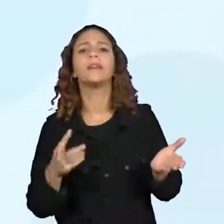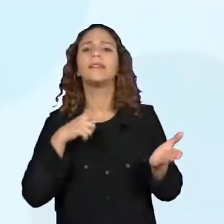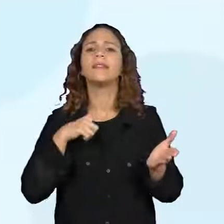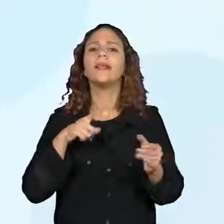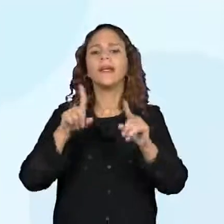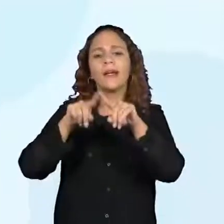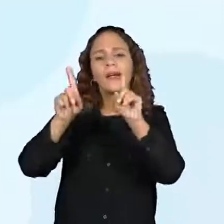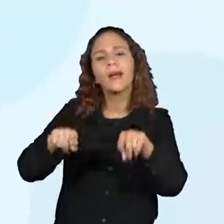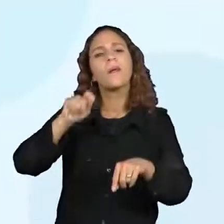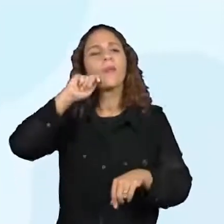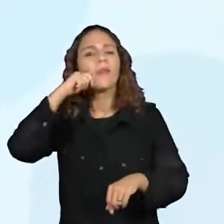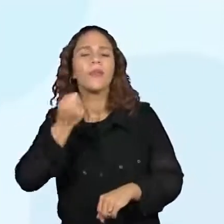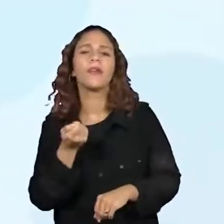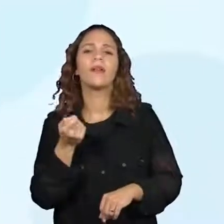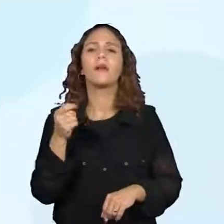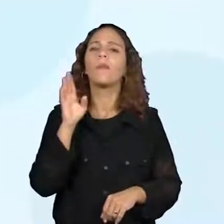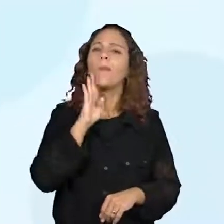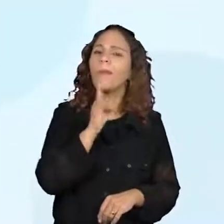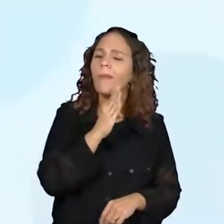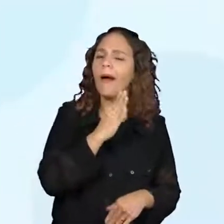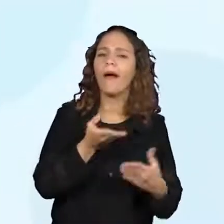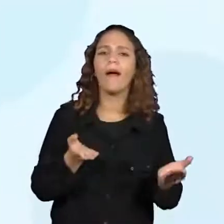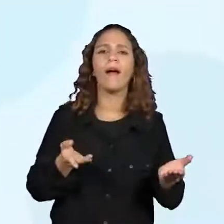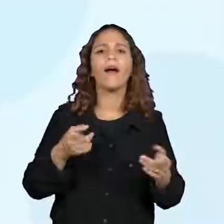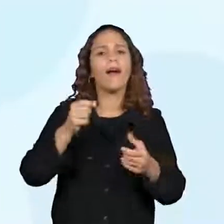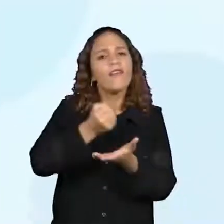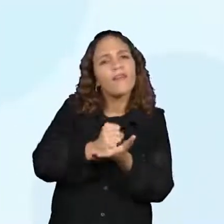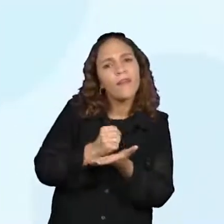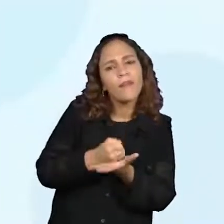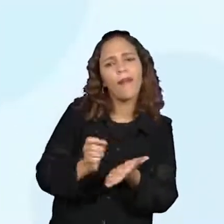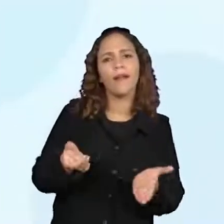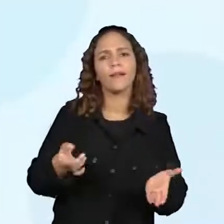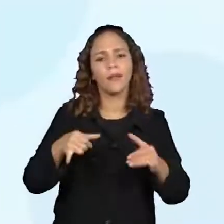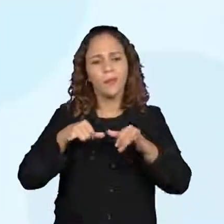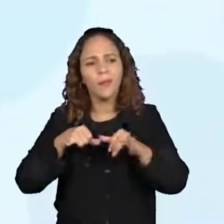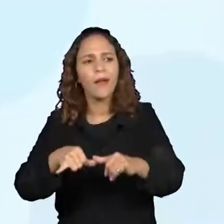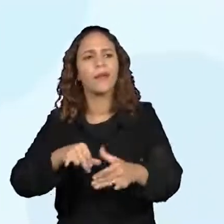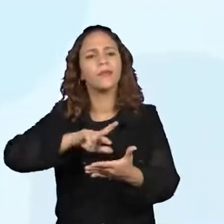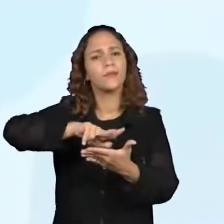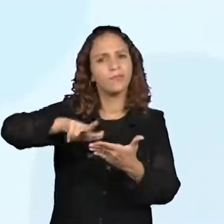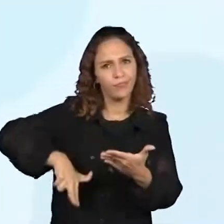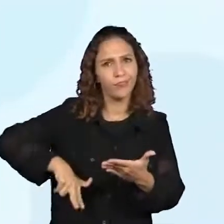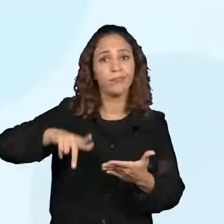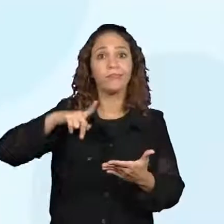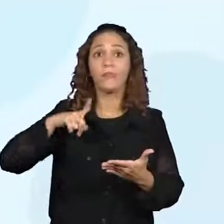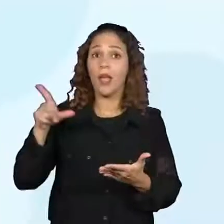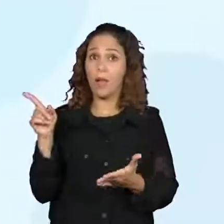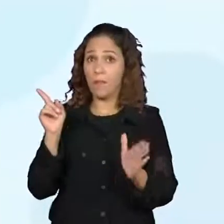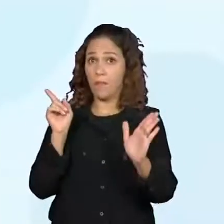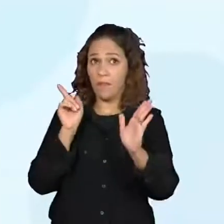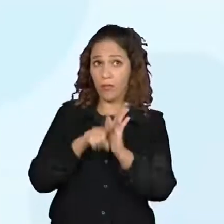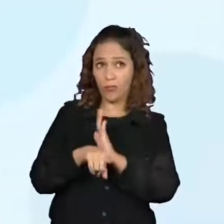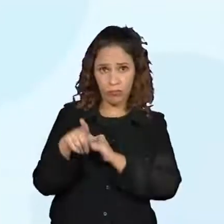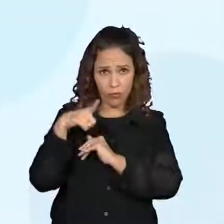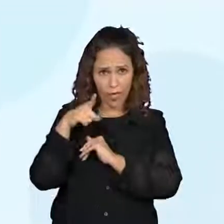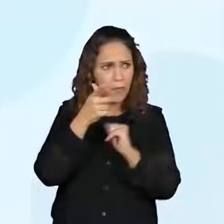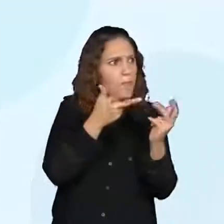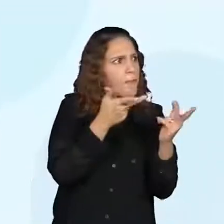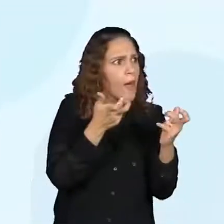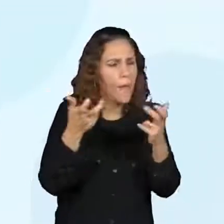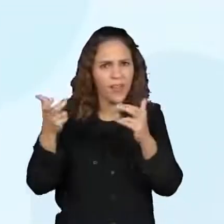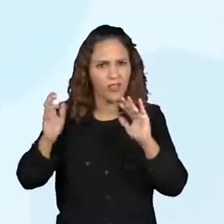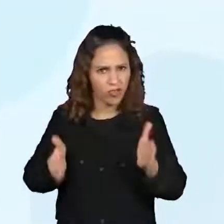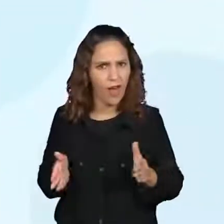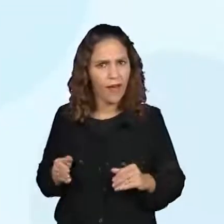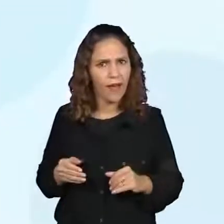padaria, bares, farmácia e banca de revistas. É uma pergunta. E aí, vocês já observaram